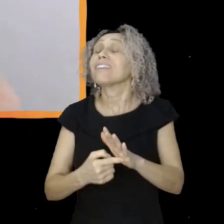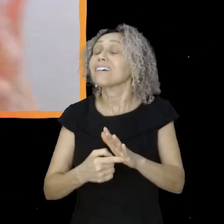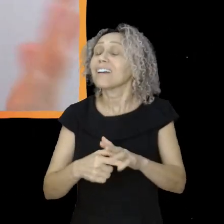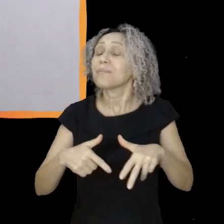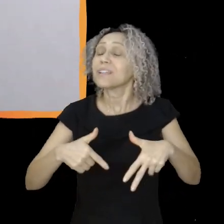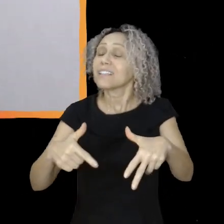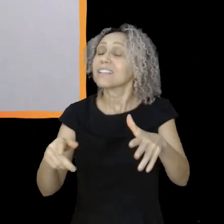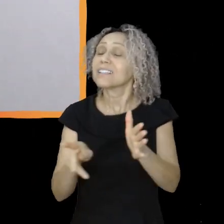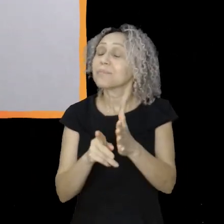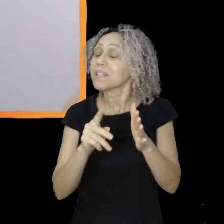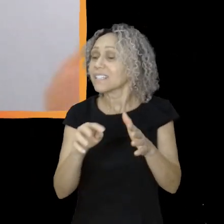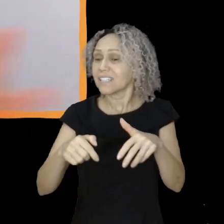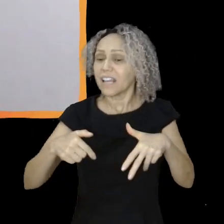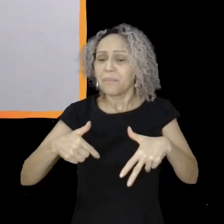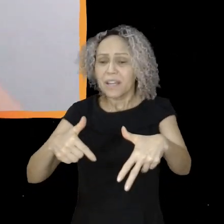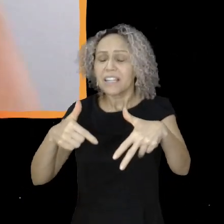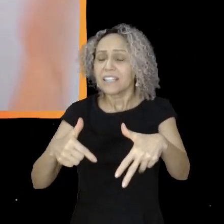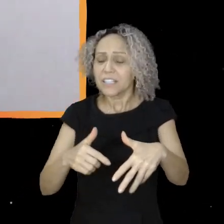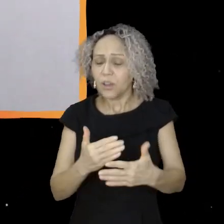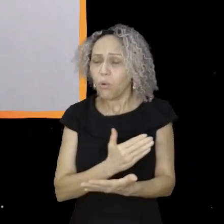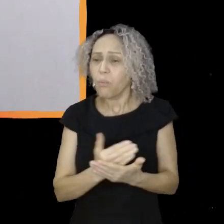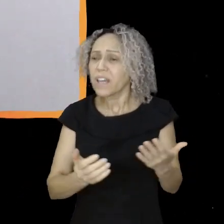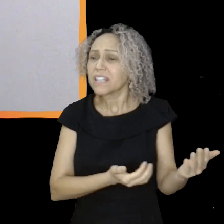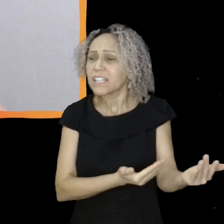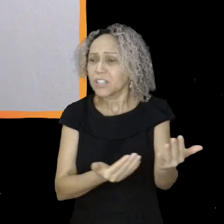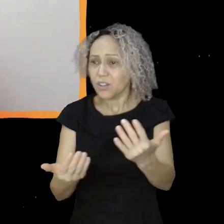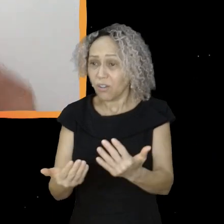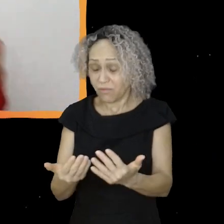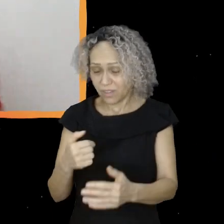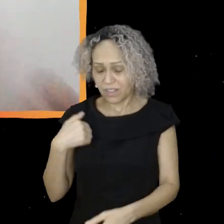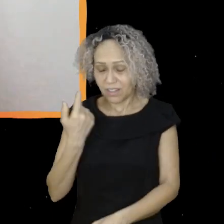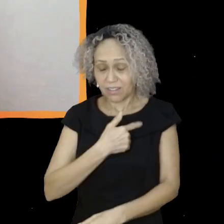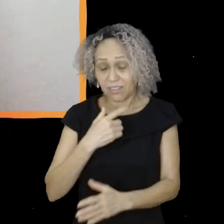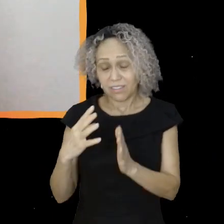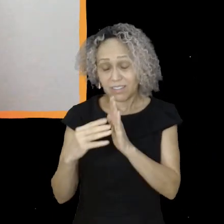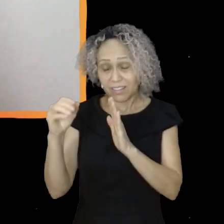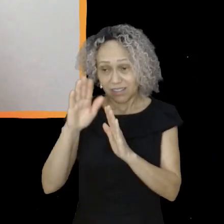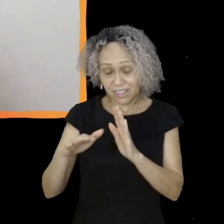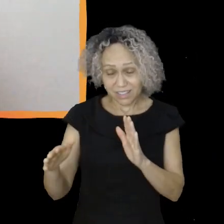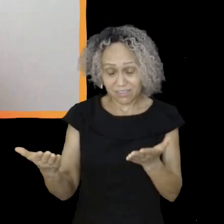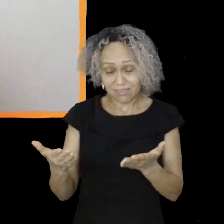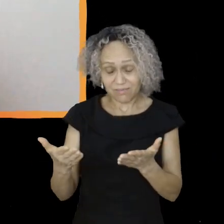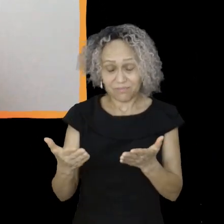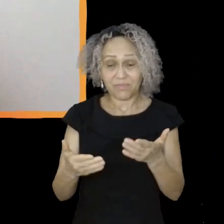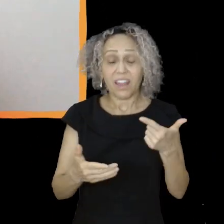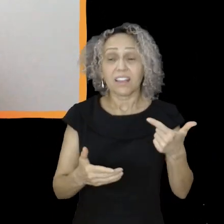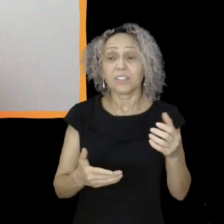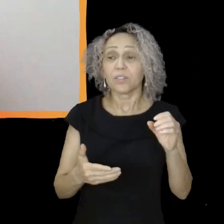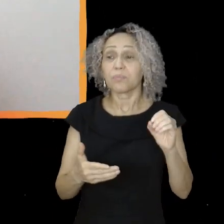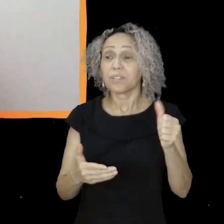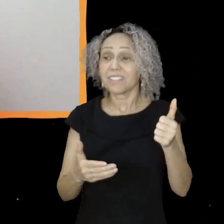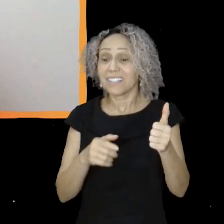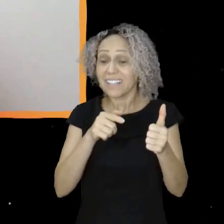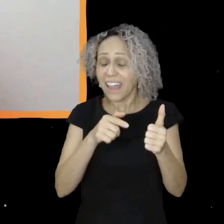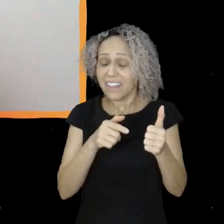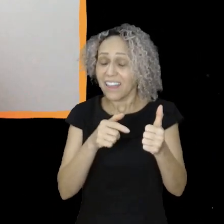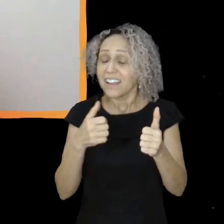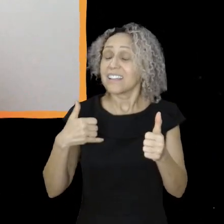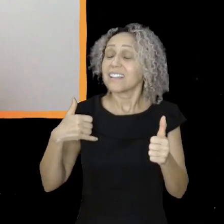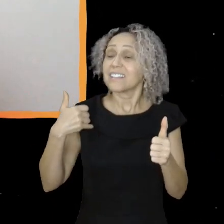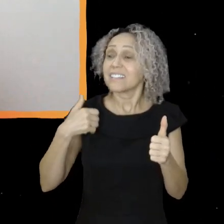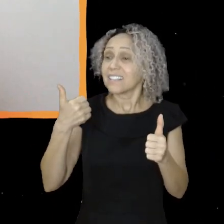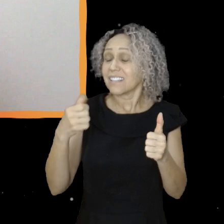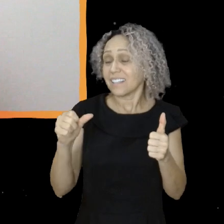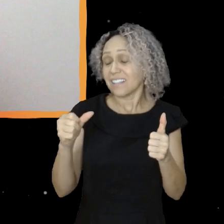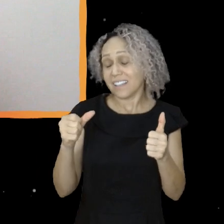nossa criança petista de hoje é o exemplo máximo disso. Em 2016, com 16 anos, ela foi uma das líderes da Primavera